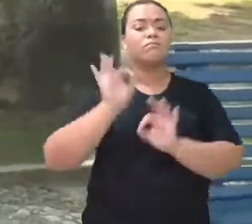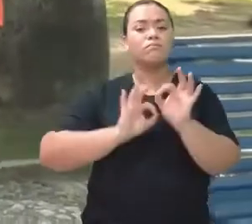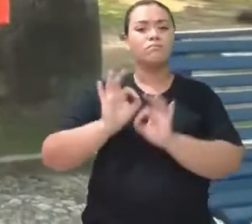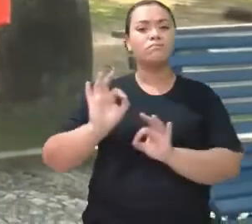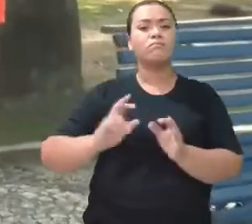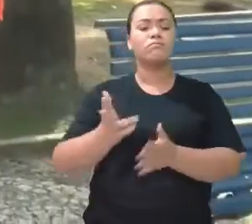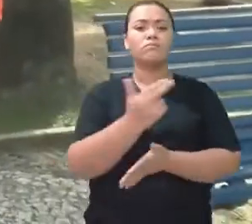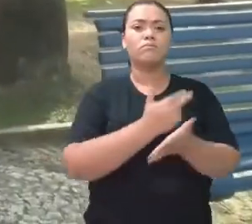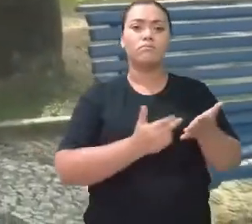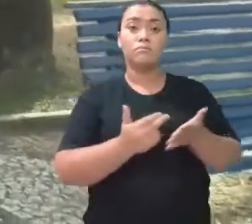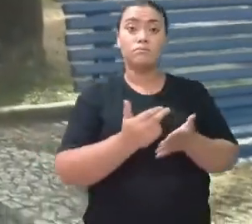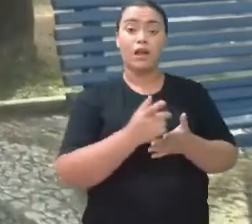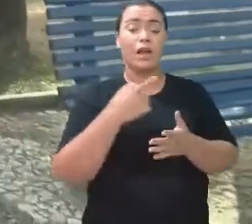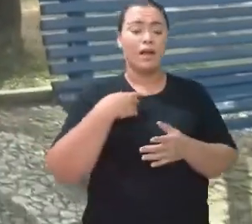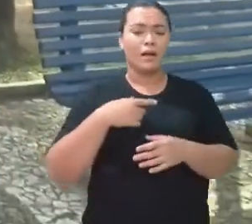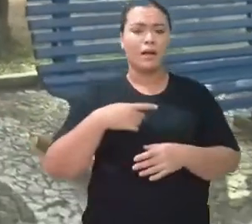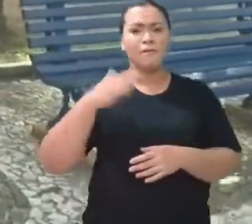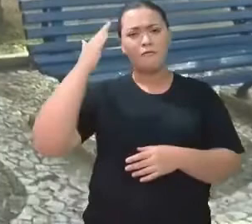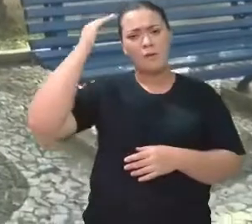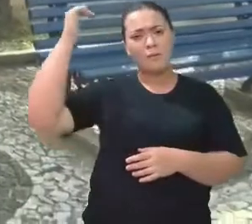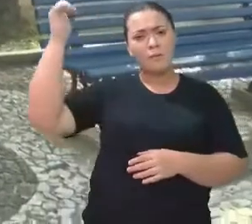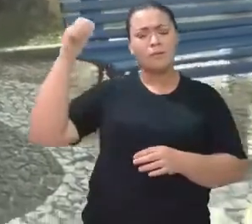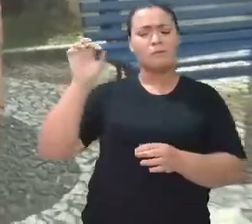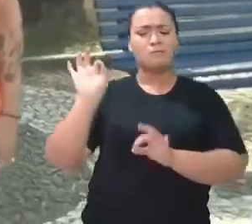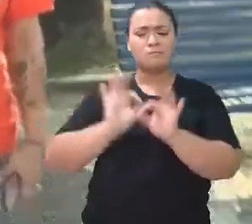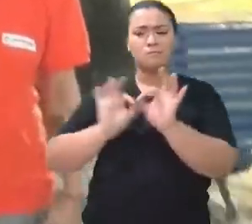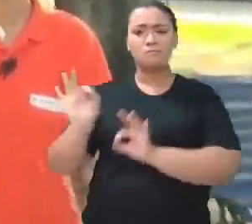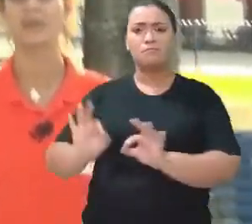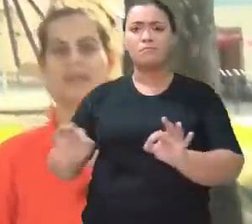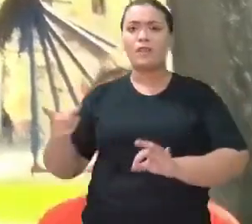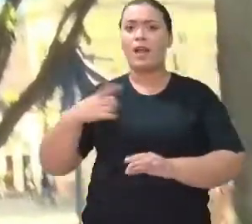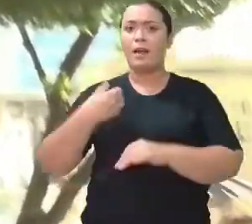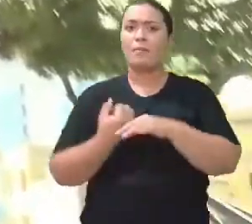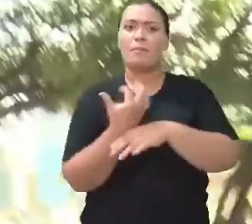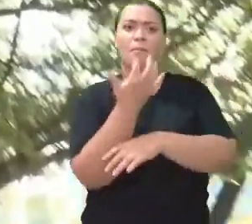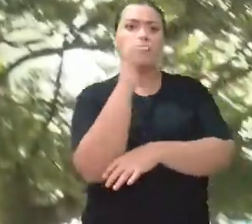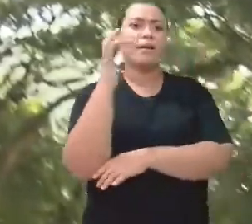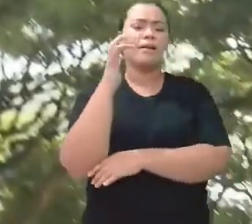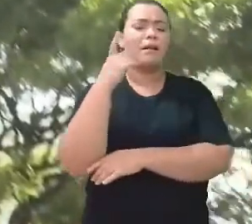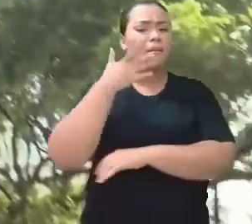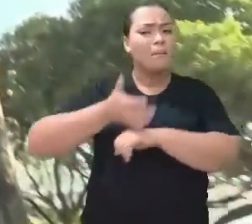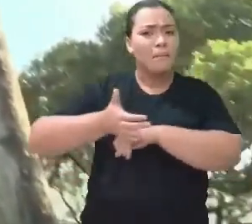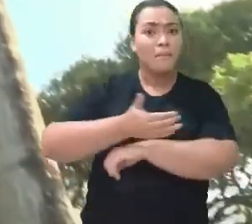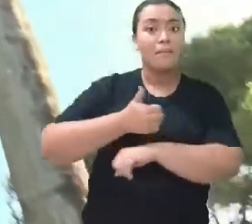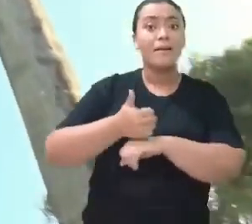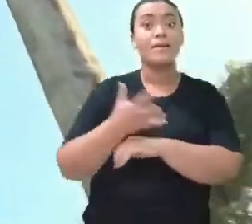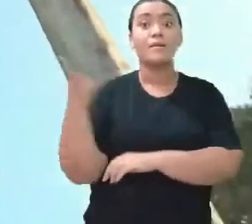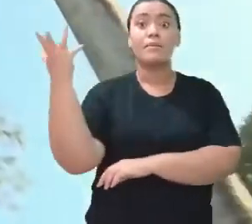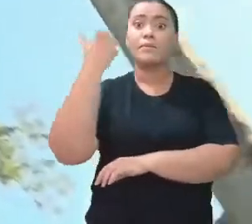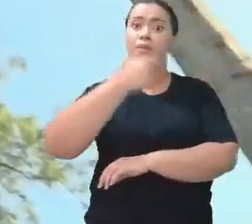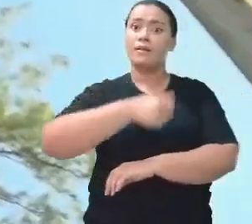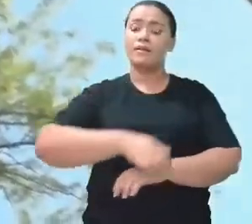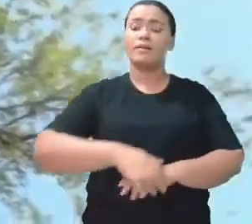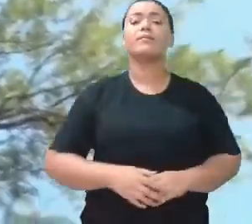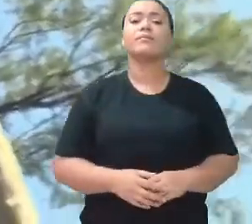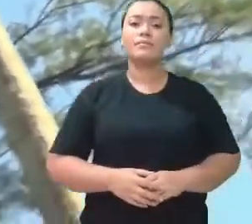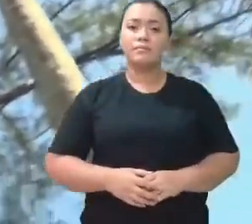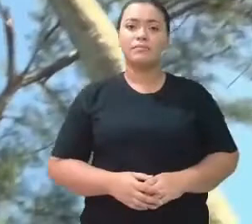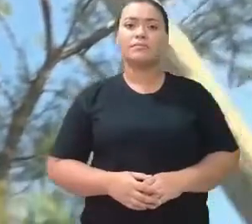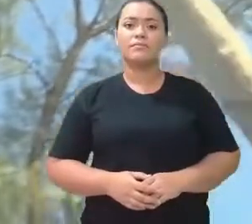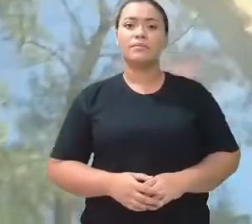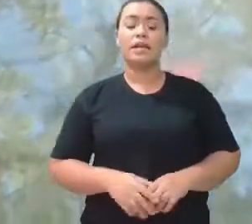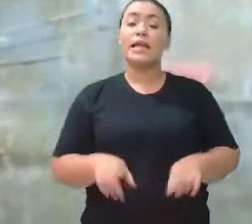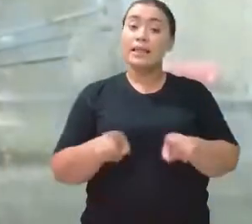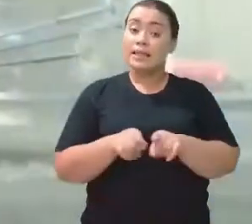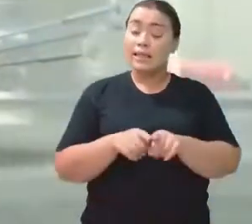Marx, certo? A gente encontra aqui Palmeiras Imperiais, uma praça belíssima. Ainda, ainda a